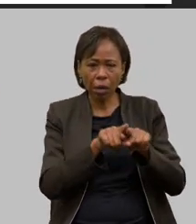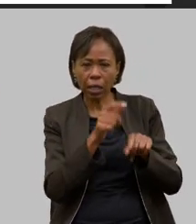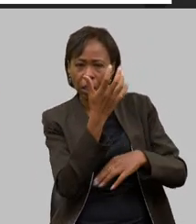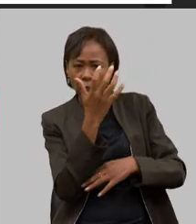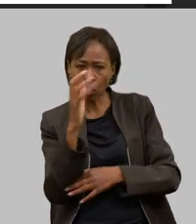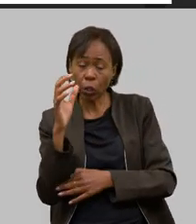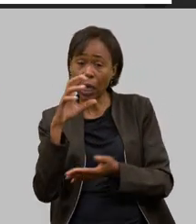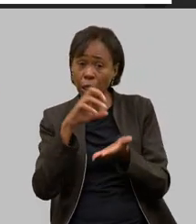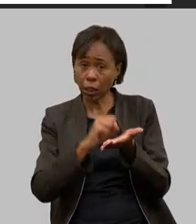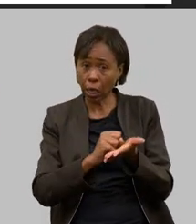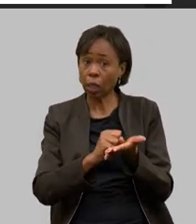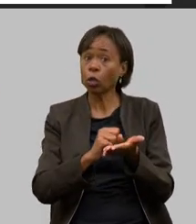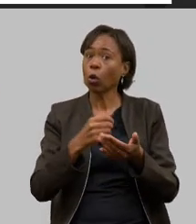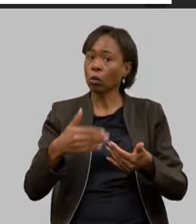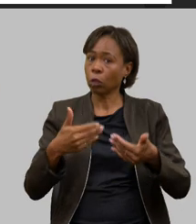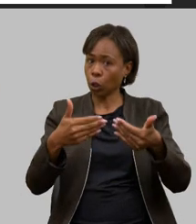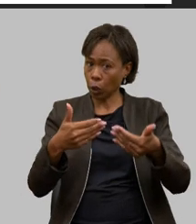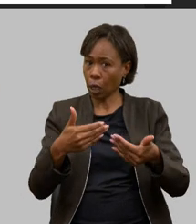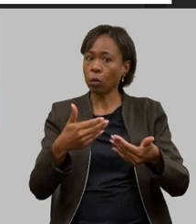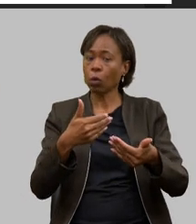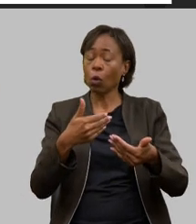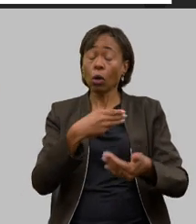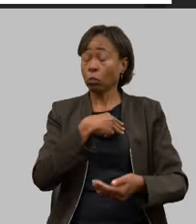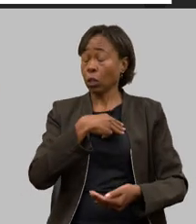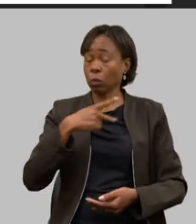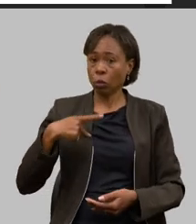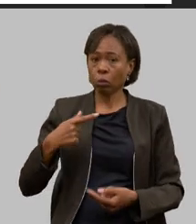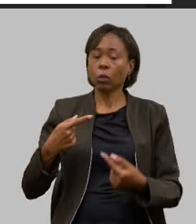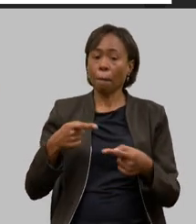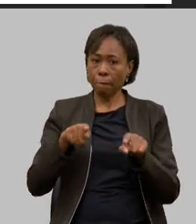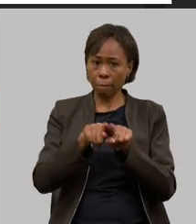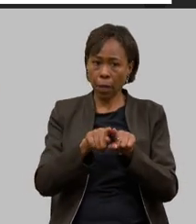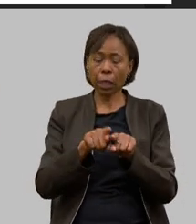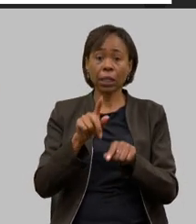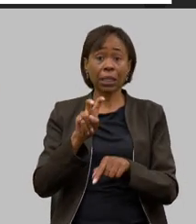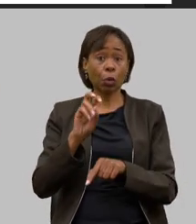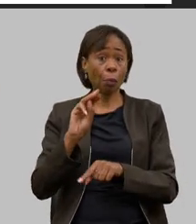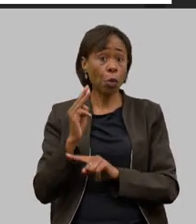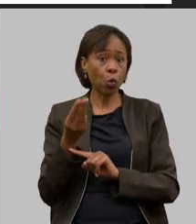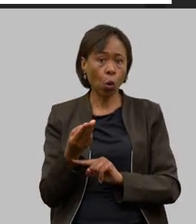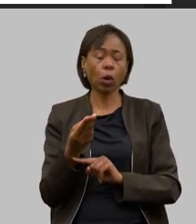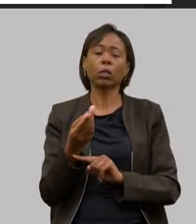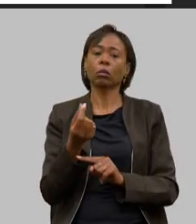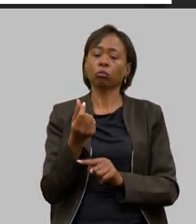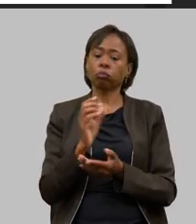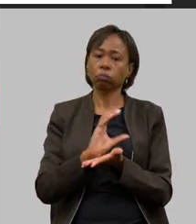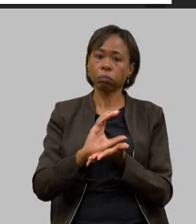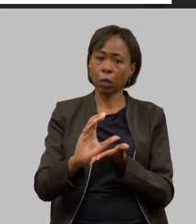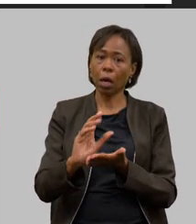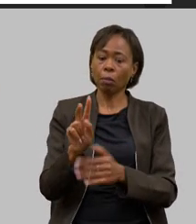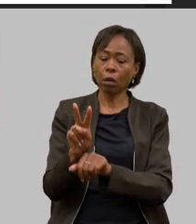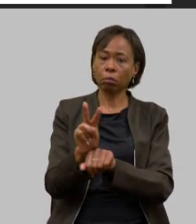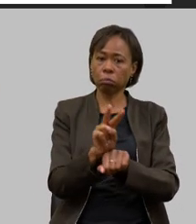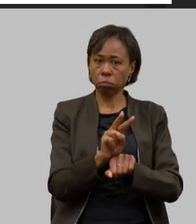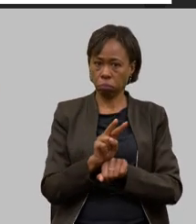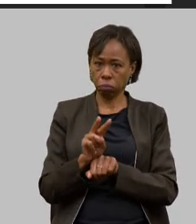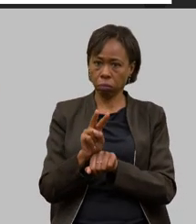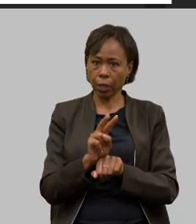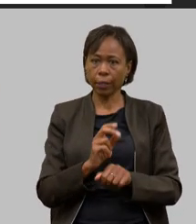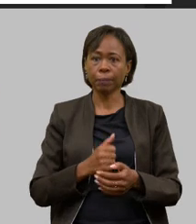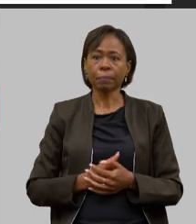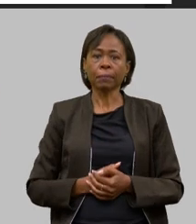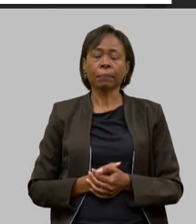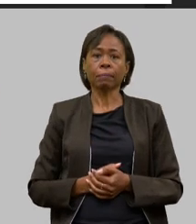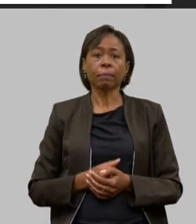Ministério Público que investiu em torno de 5 milhões em alguns cromatógrafos para poder a gente fazer essa questão do monitoramento aqui